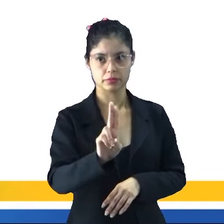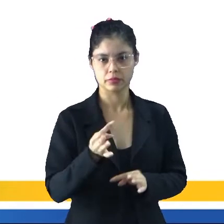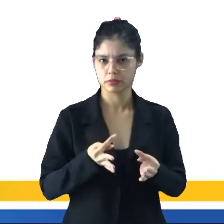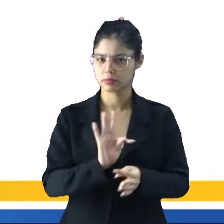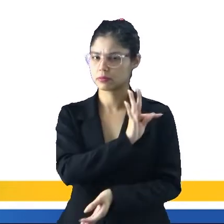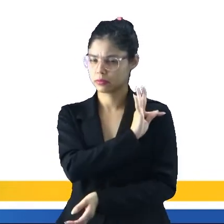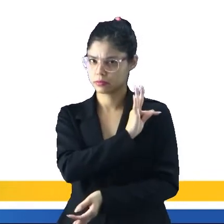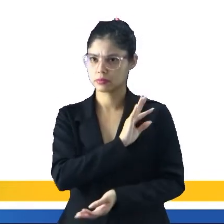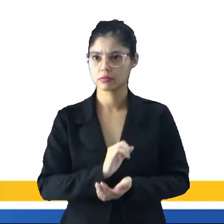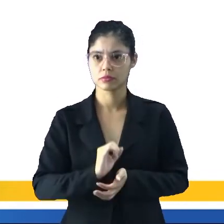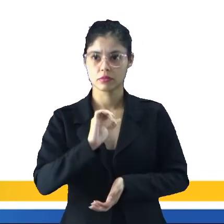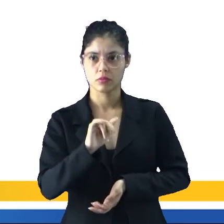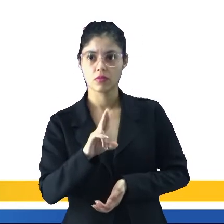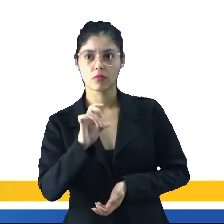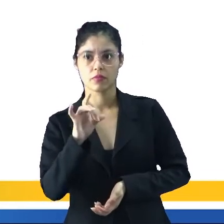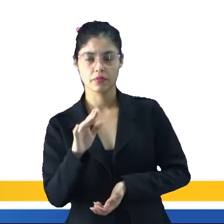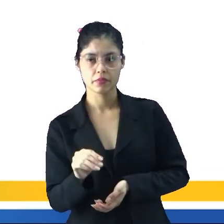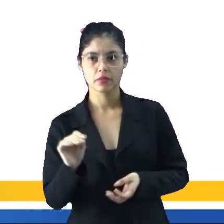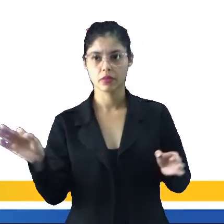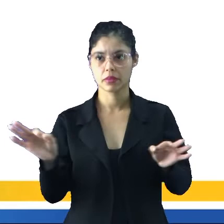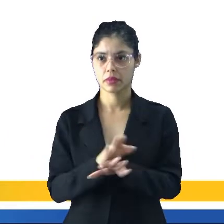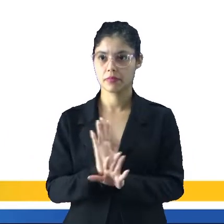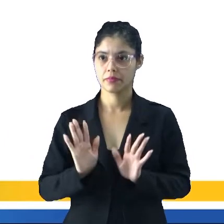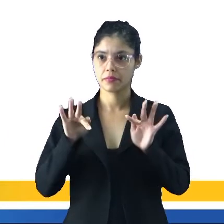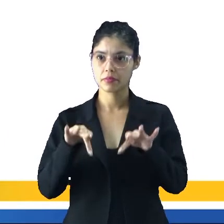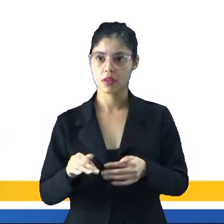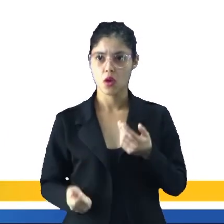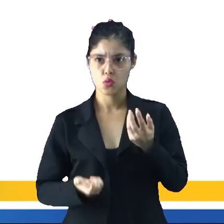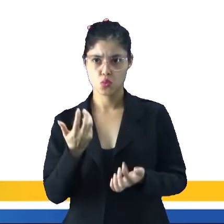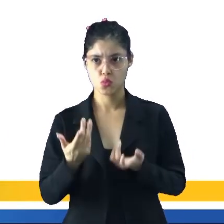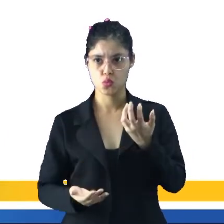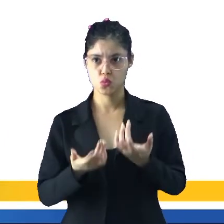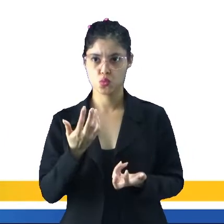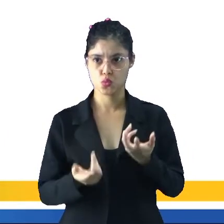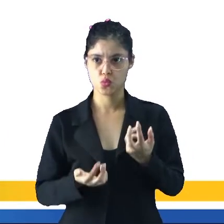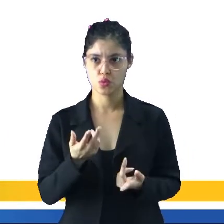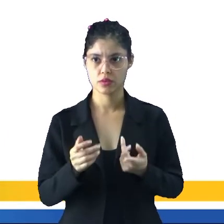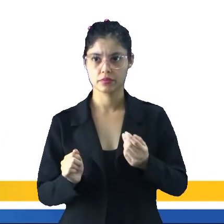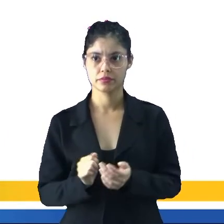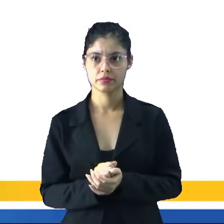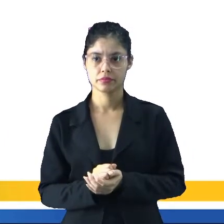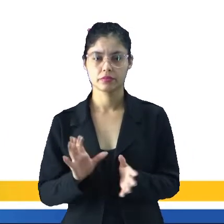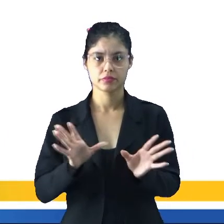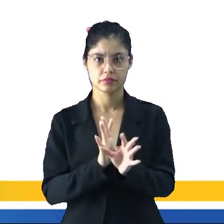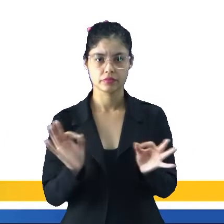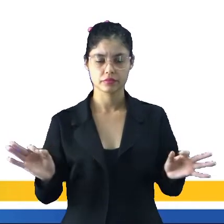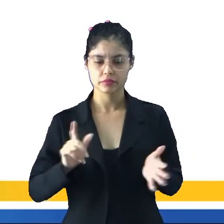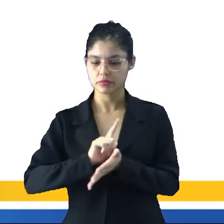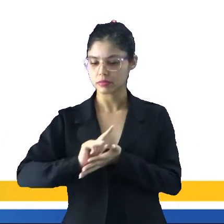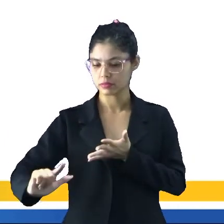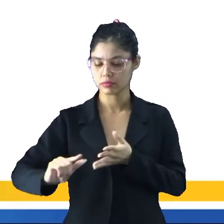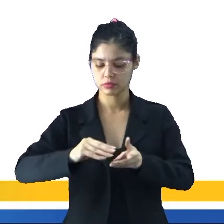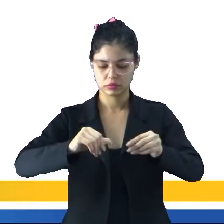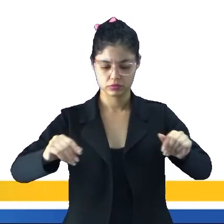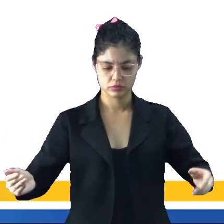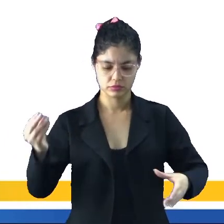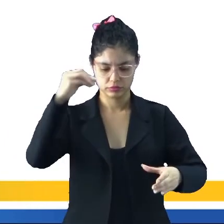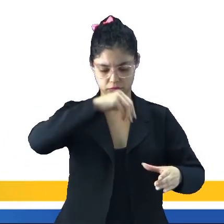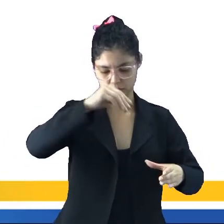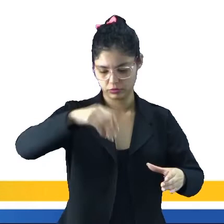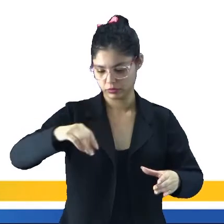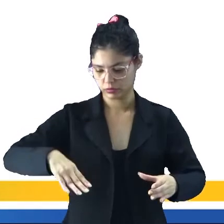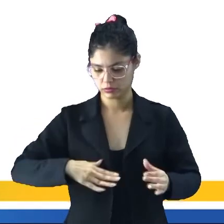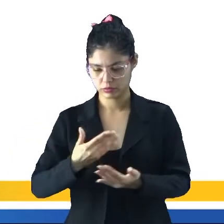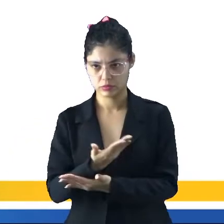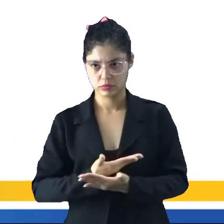a técnica de coivara, né, que é a derrubada da mata e queimada para limpar aí o solo, né, e fazer o plantio depois. A